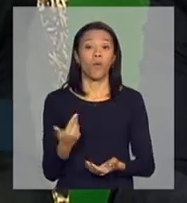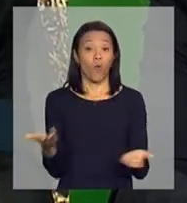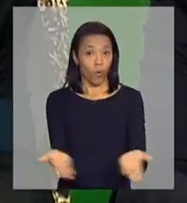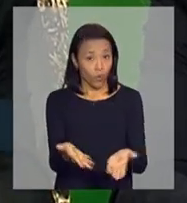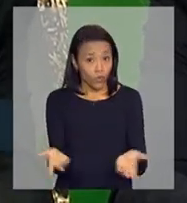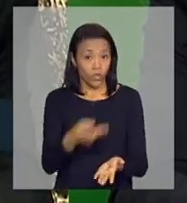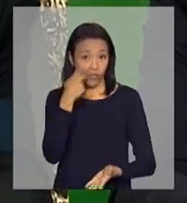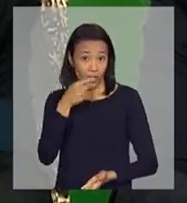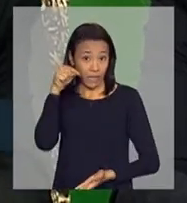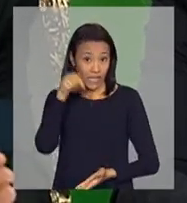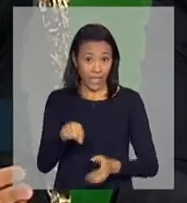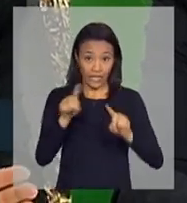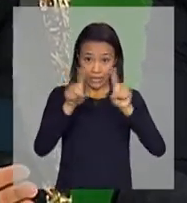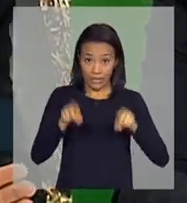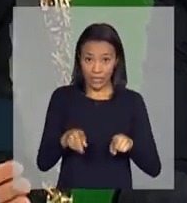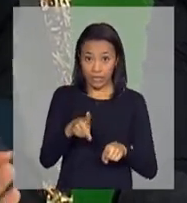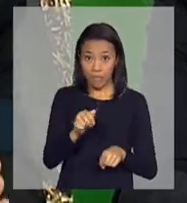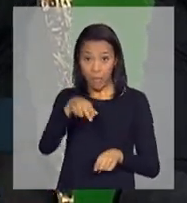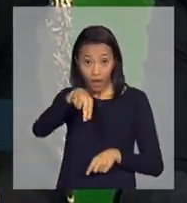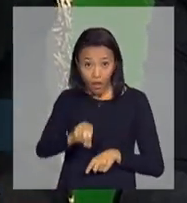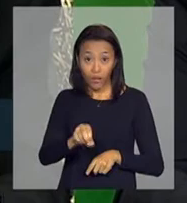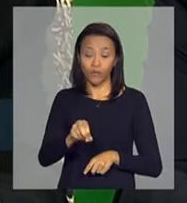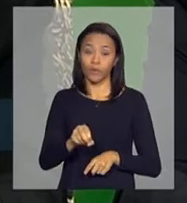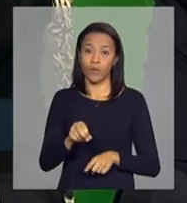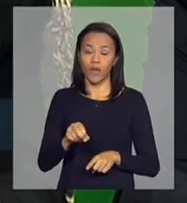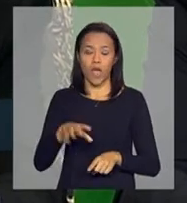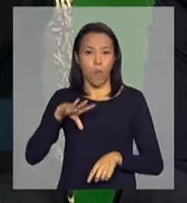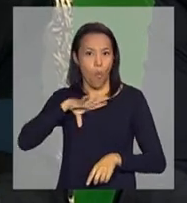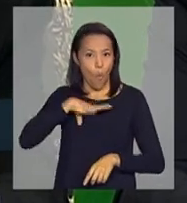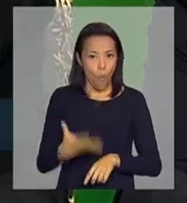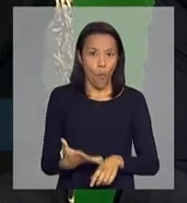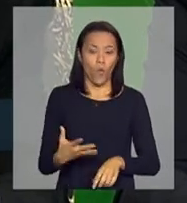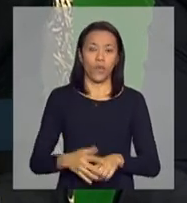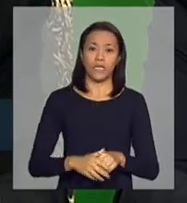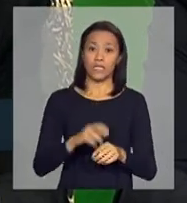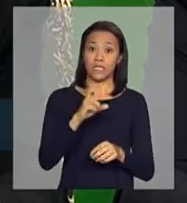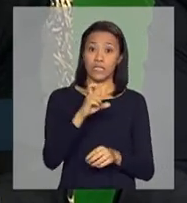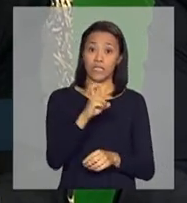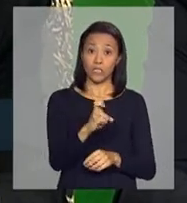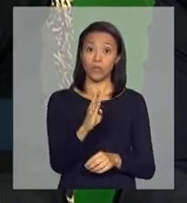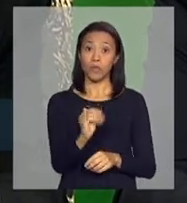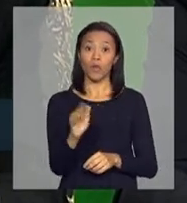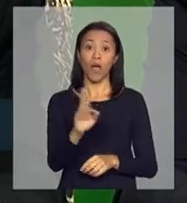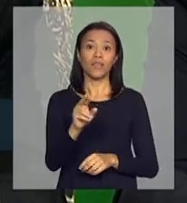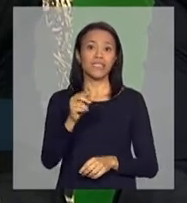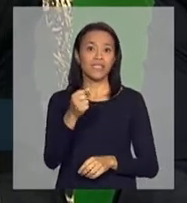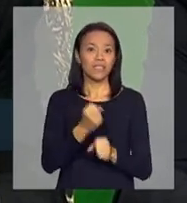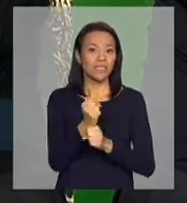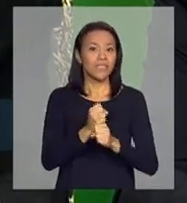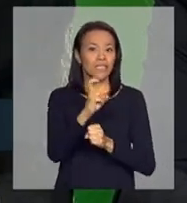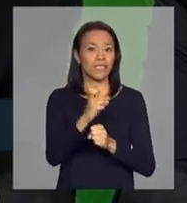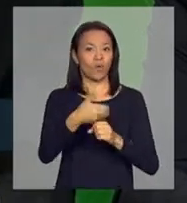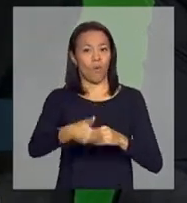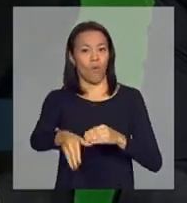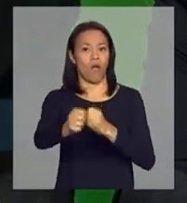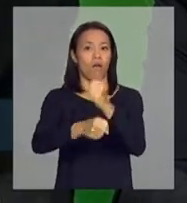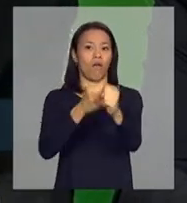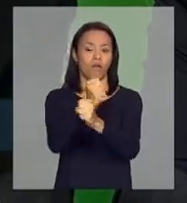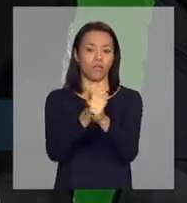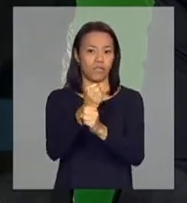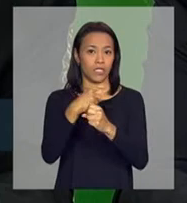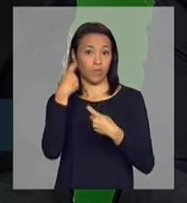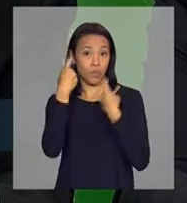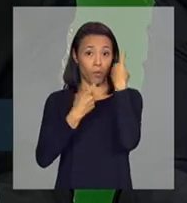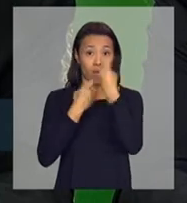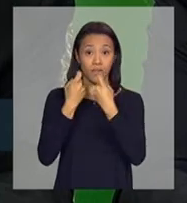falo que esse plano nosso é um plano docioso. 25 bilhões de reais em cinco anos. A nossa grande preocupação é se a indústria